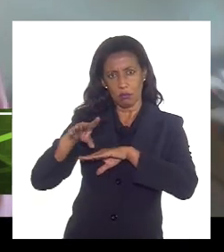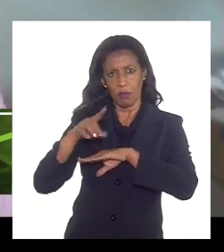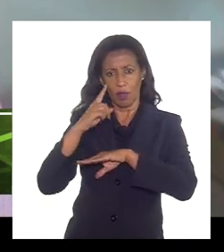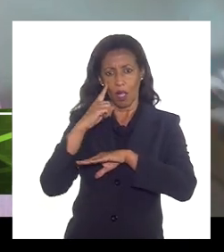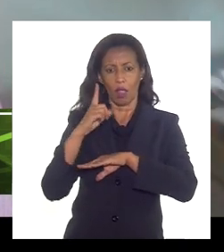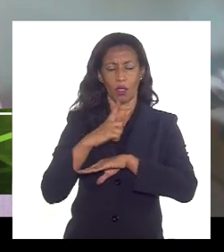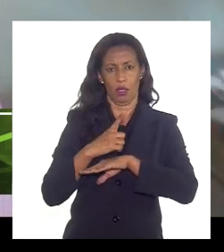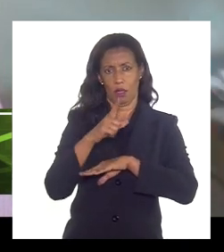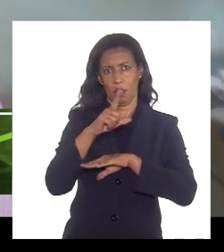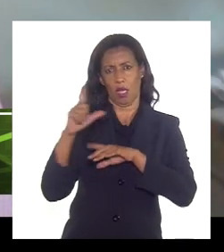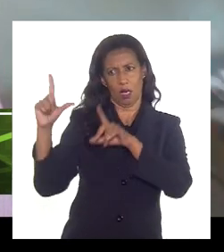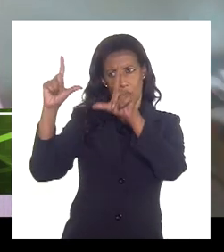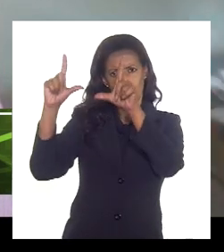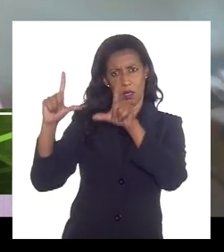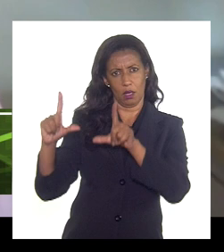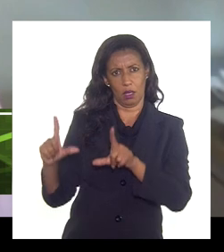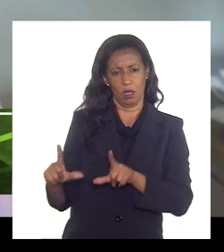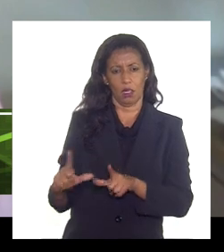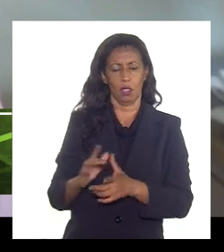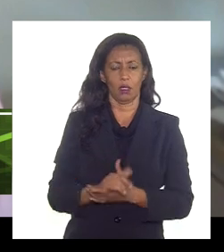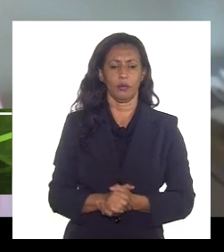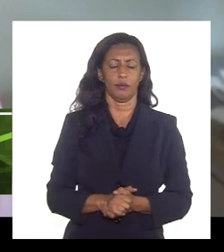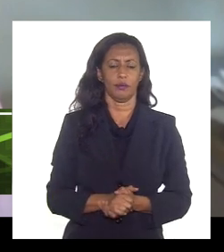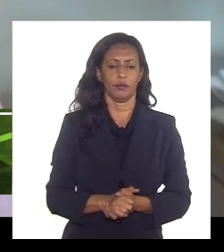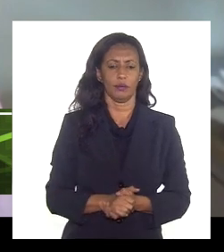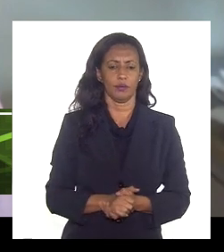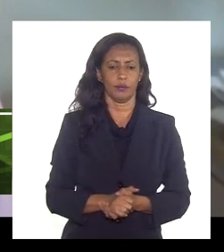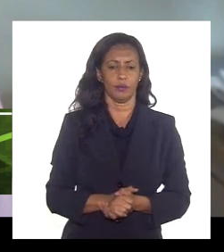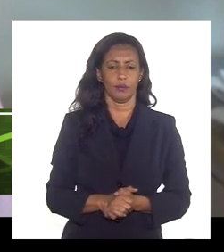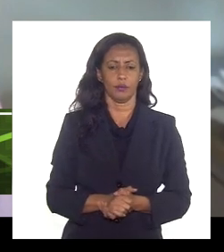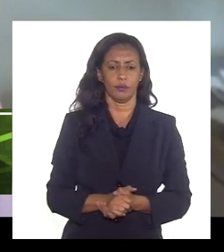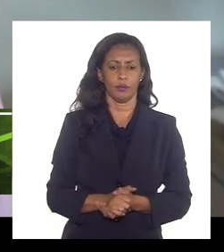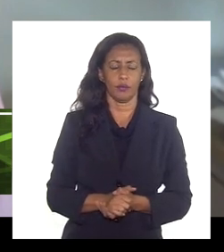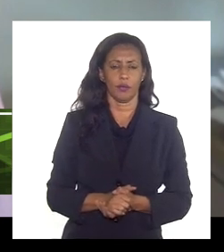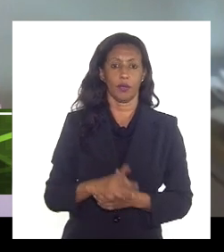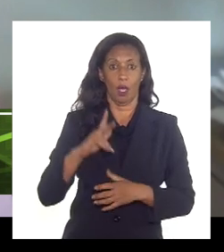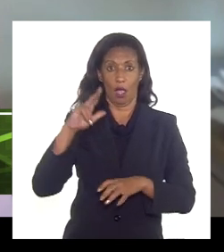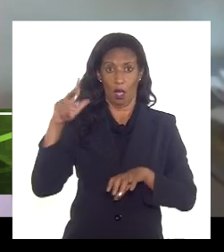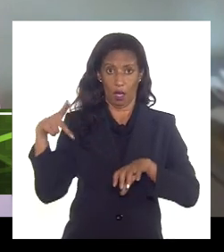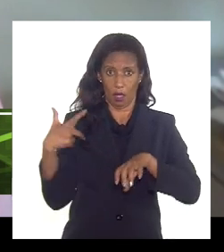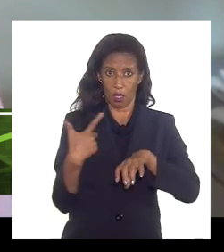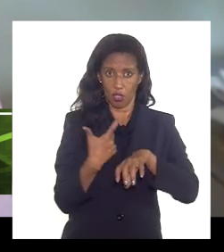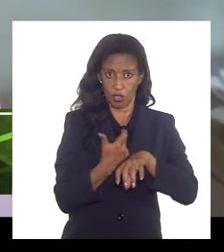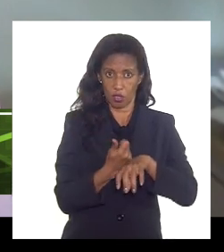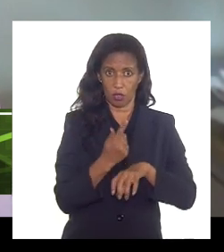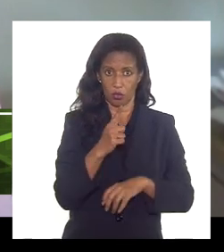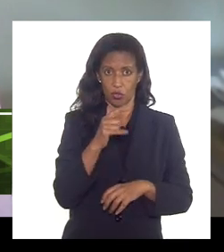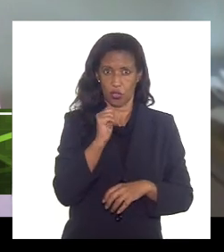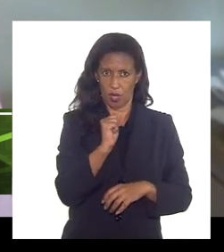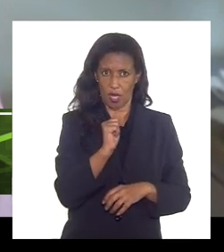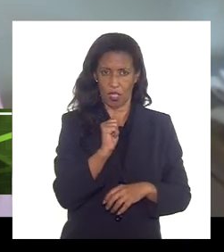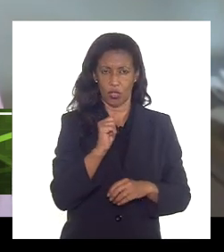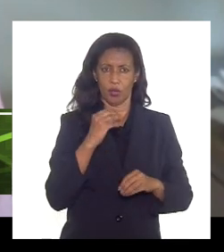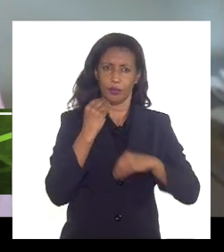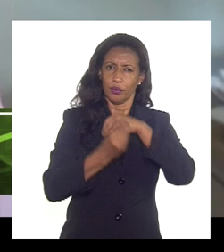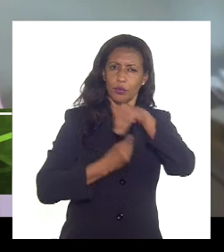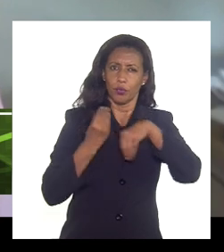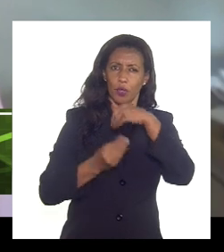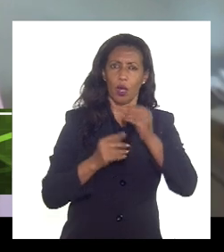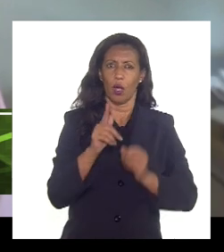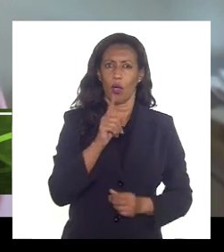tela não é nenhuma novidade que já lá o IBP lá atrás já tinha dito que a reinjeção de gás alternada com água